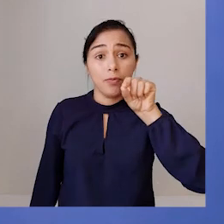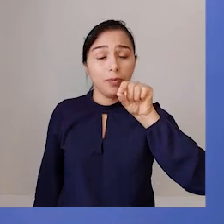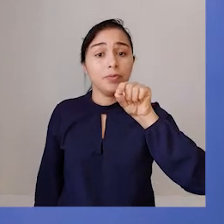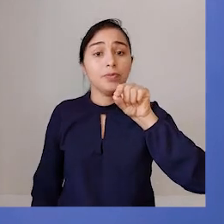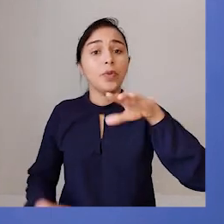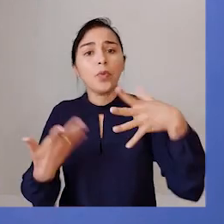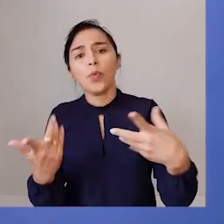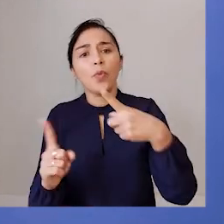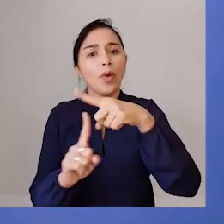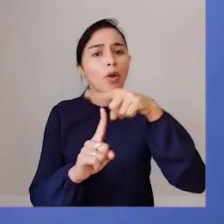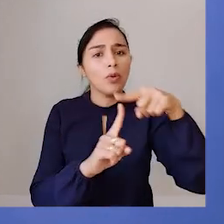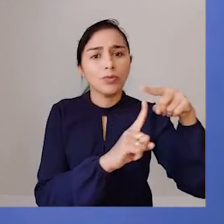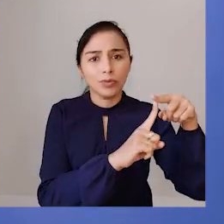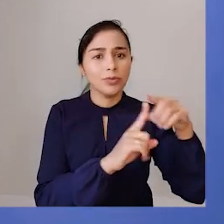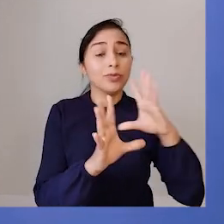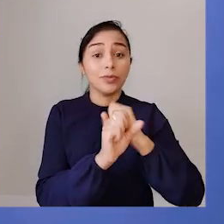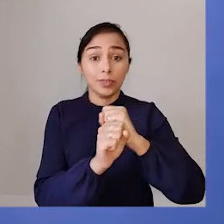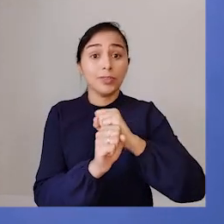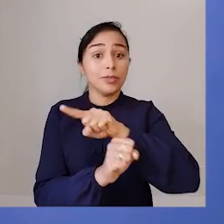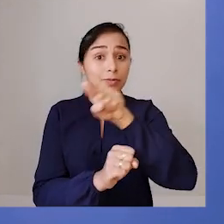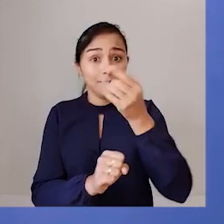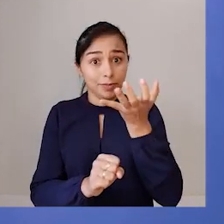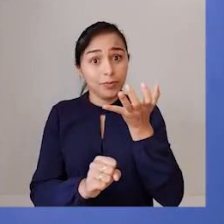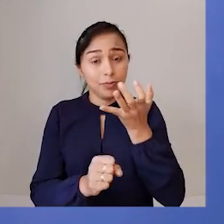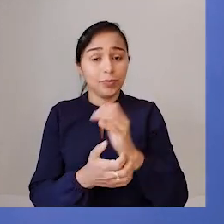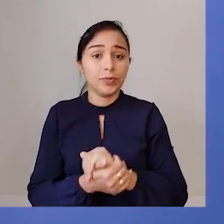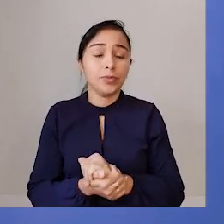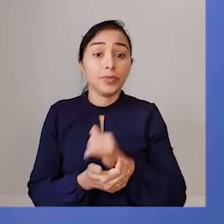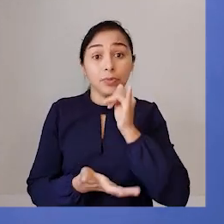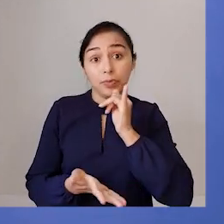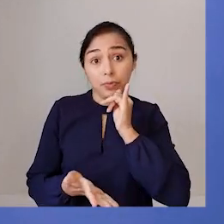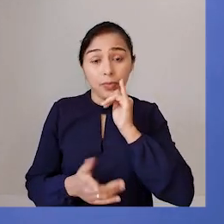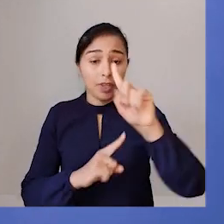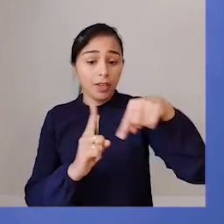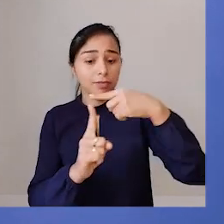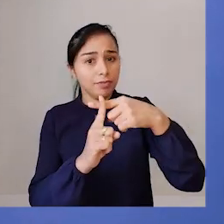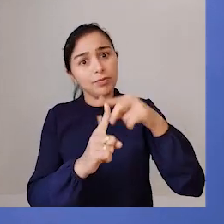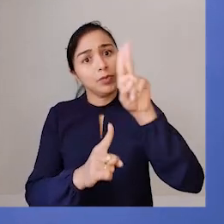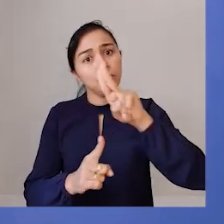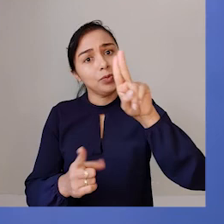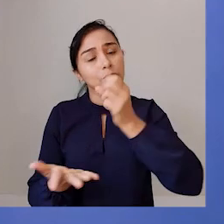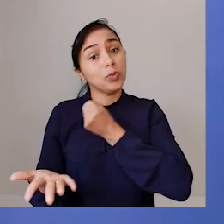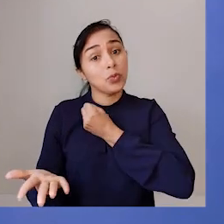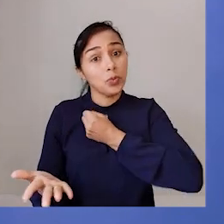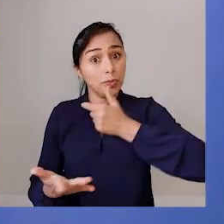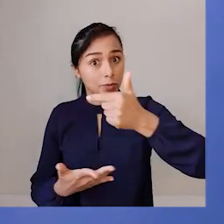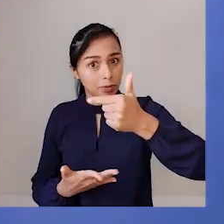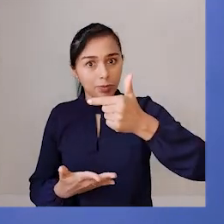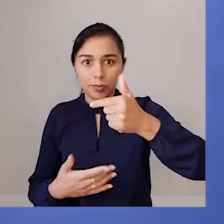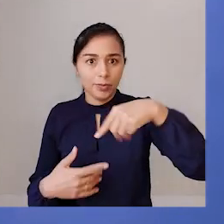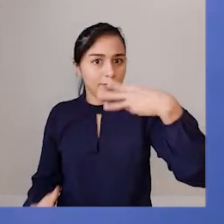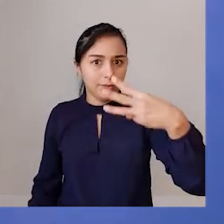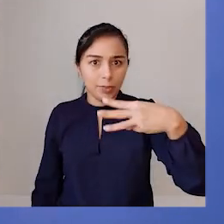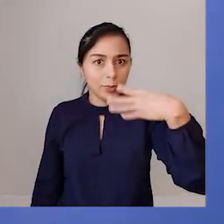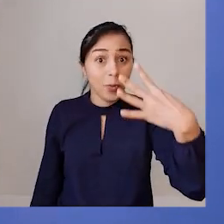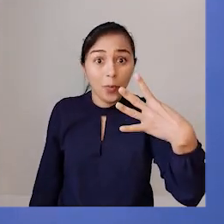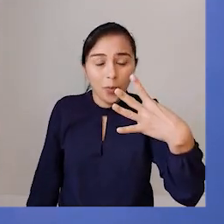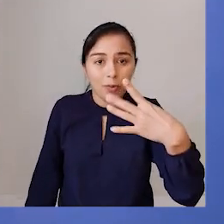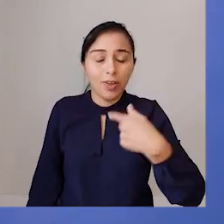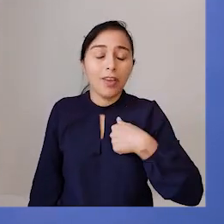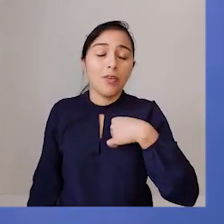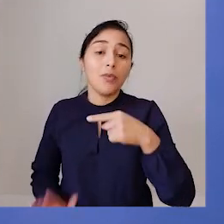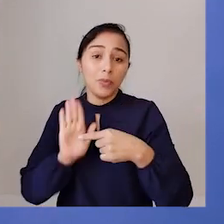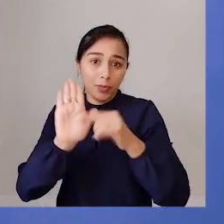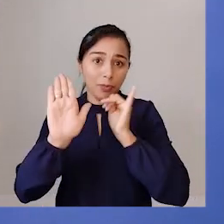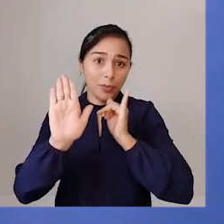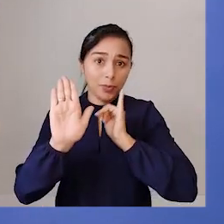que tipo de adição você quer responder. Se você quer responder adições que envolvem o 2, o 3, o 4, eu vou